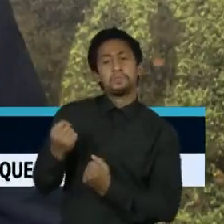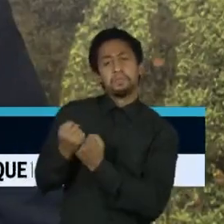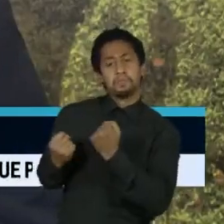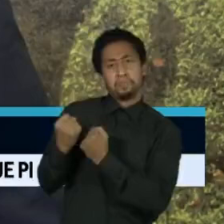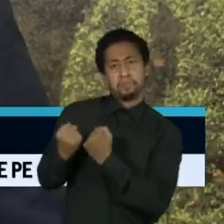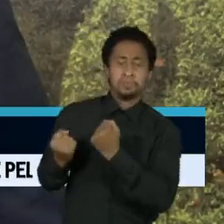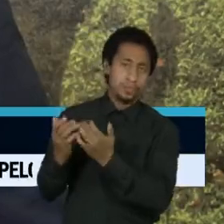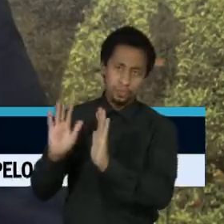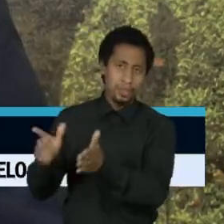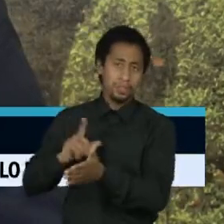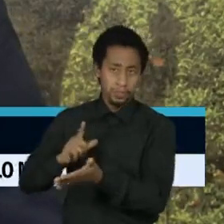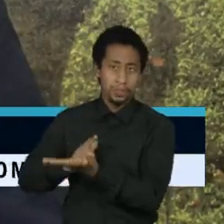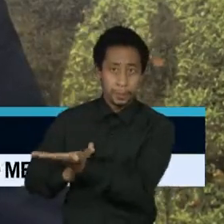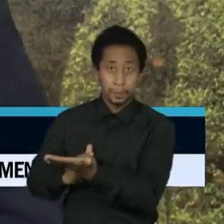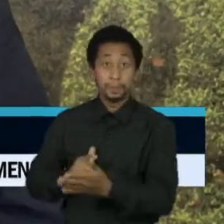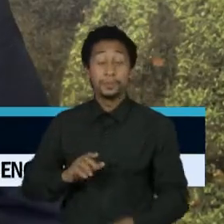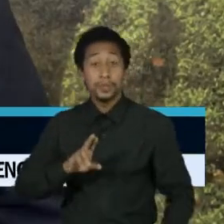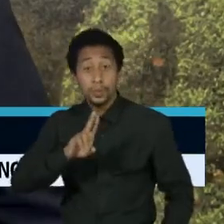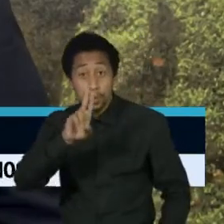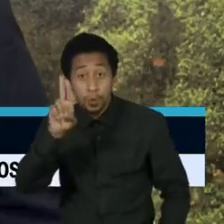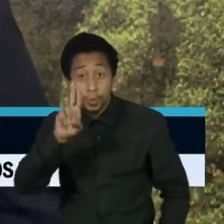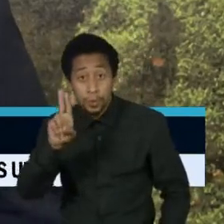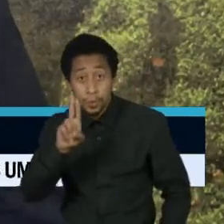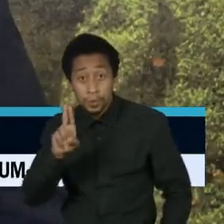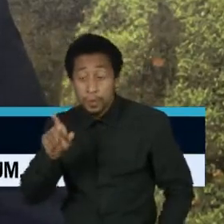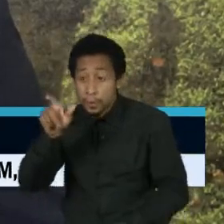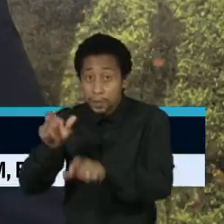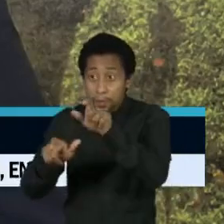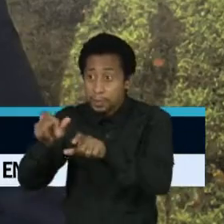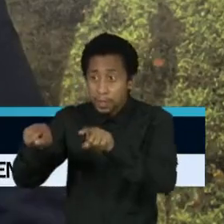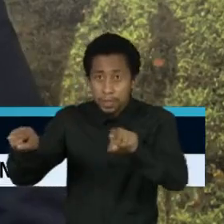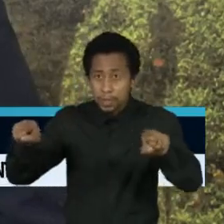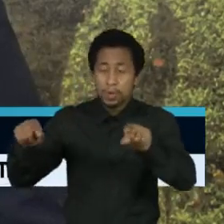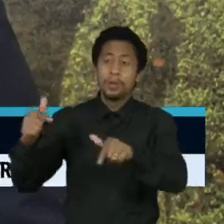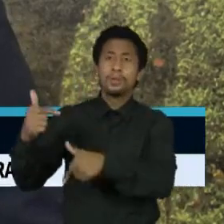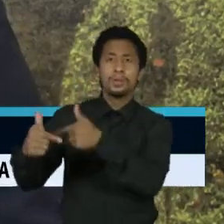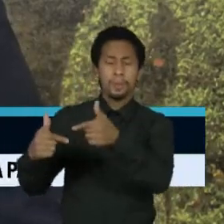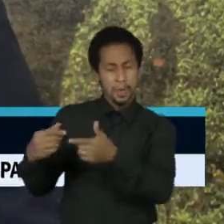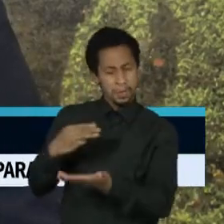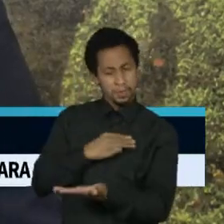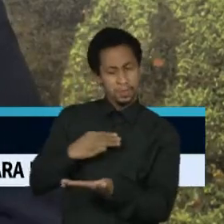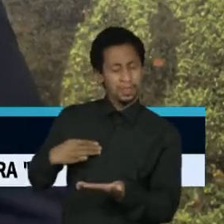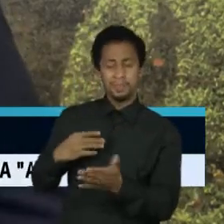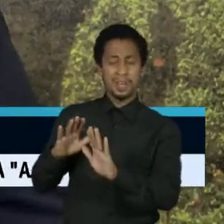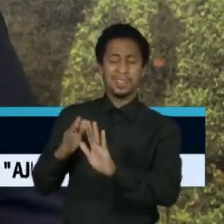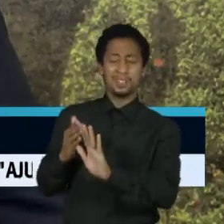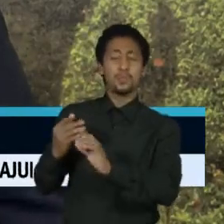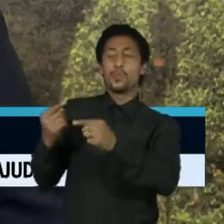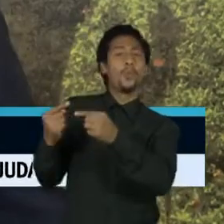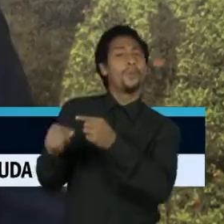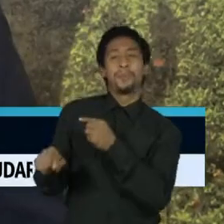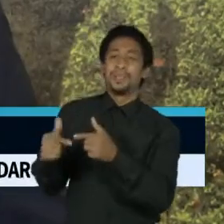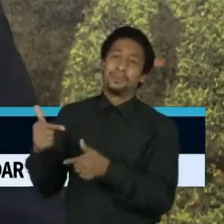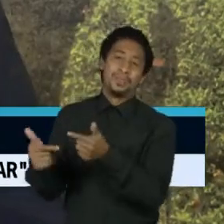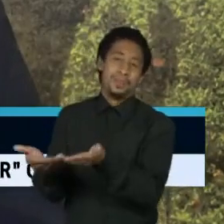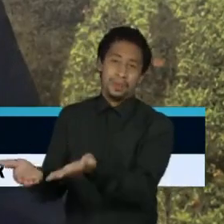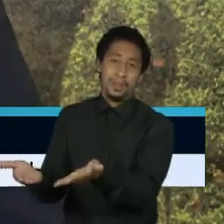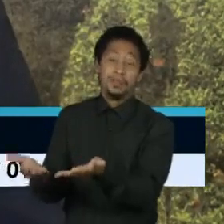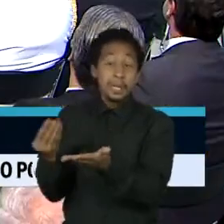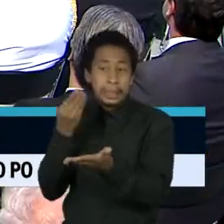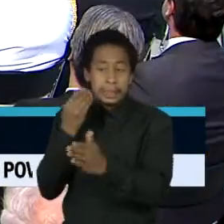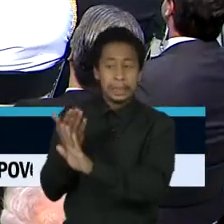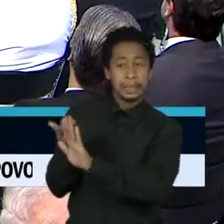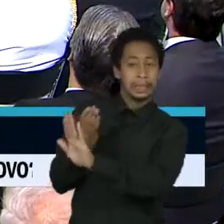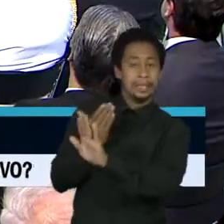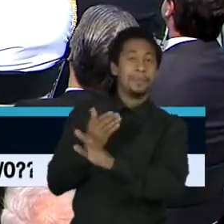temos nomes da administração que se desincompatibilizam de seus cargos para concorrer nas eleições